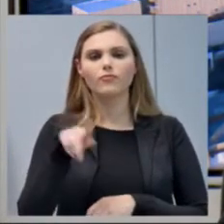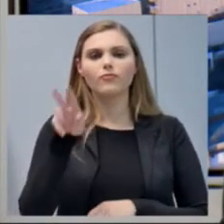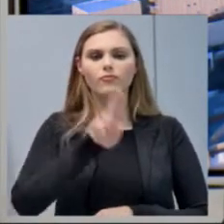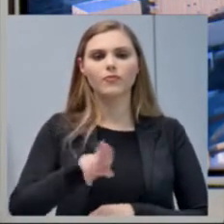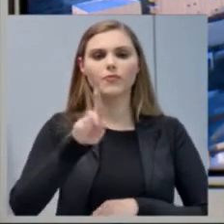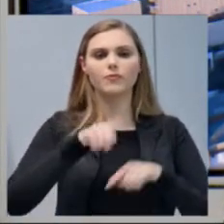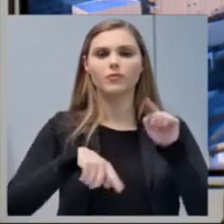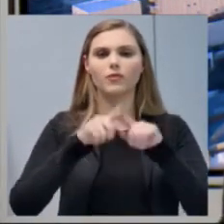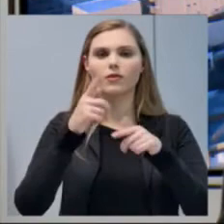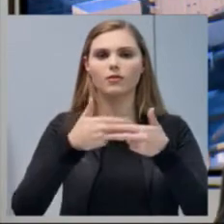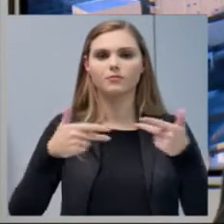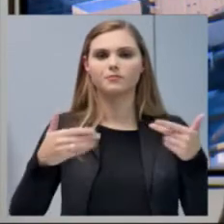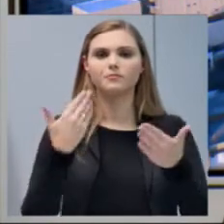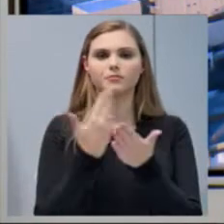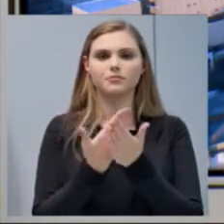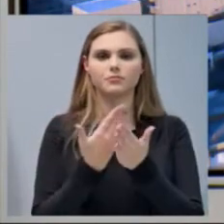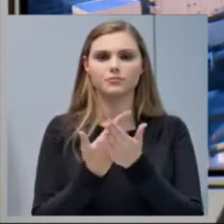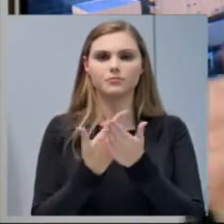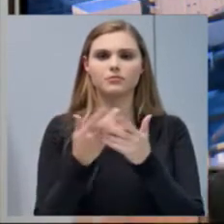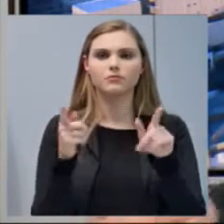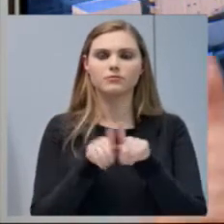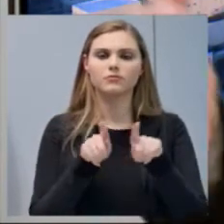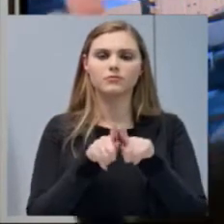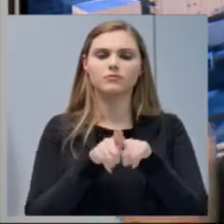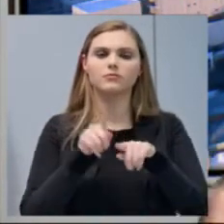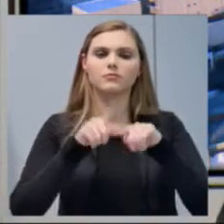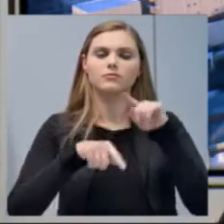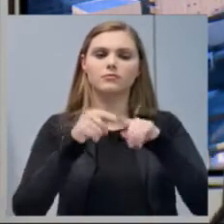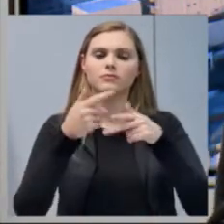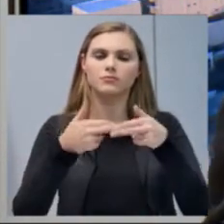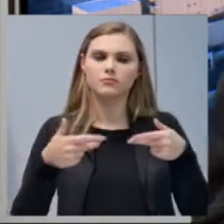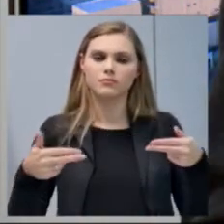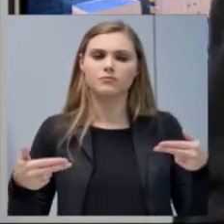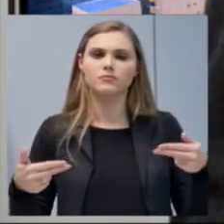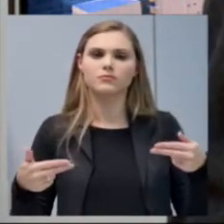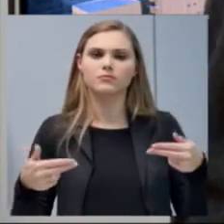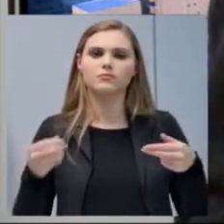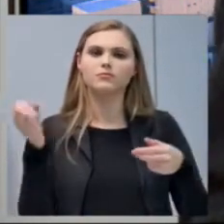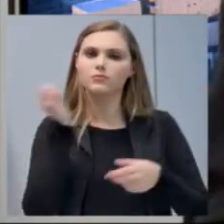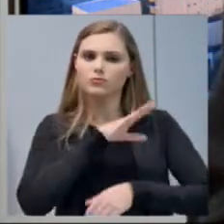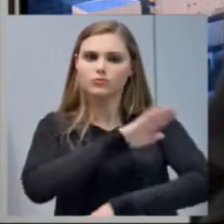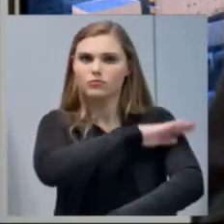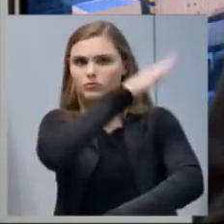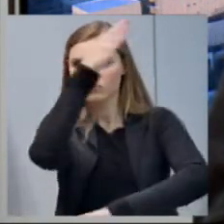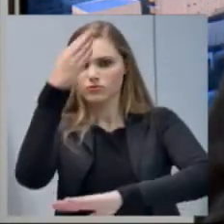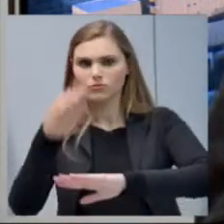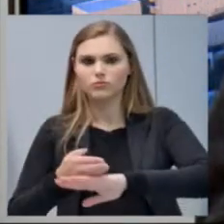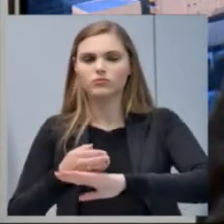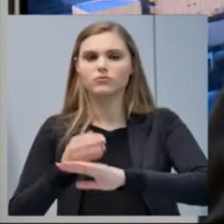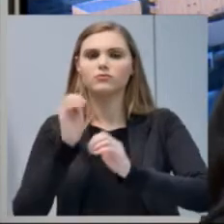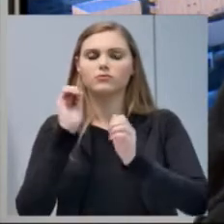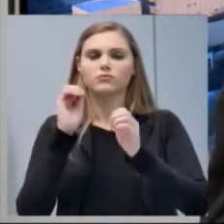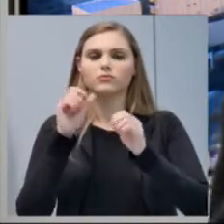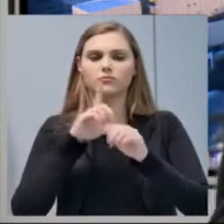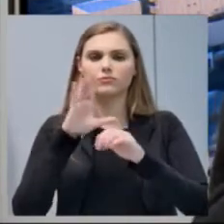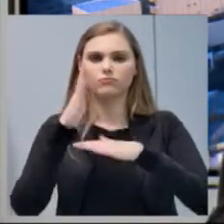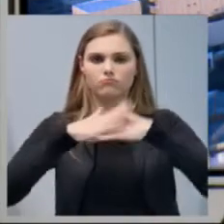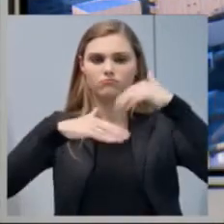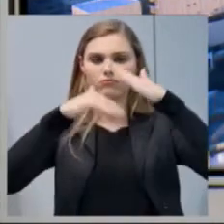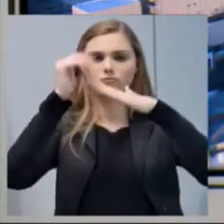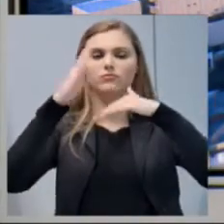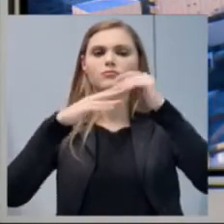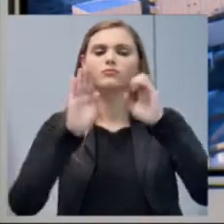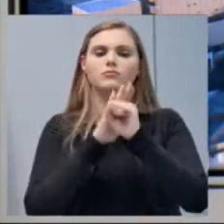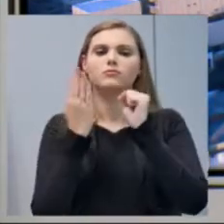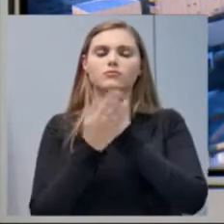materiais para escolinhas e equipamentos para o novo ginásio, então, para o novo ginasião que será construído no Bairro dos Esportes. Além de